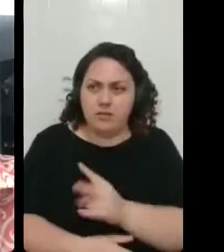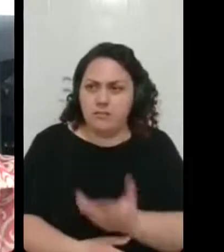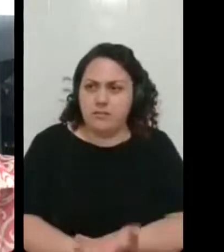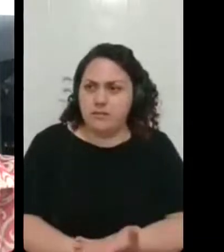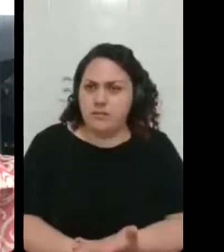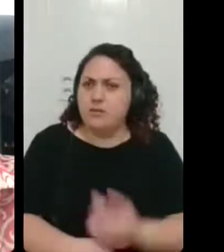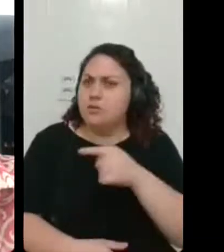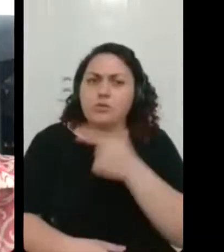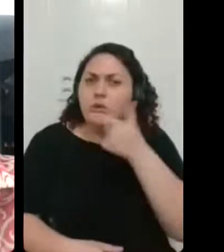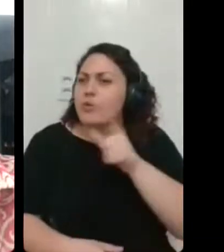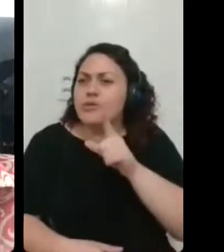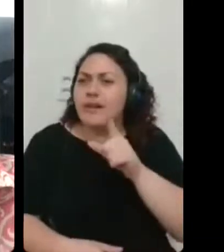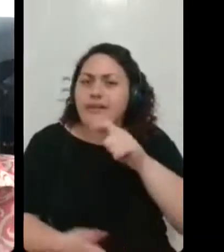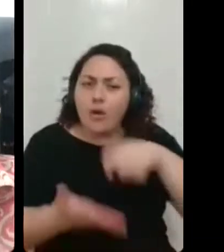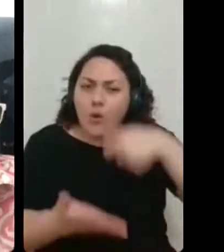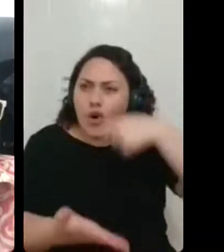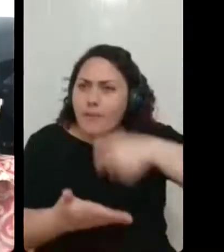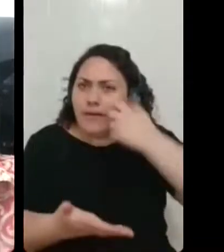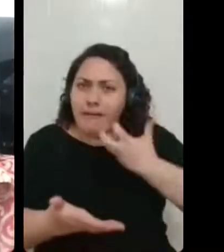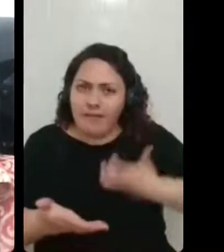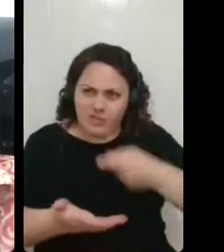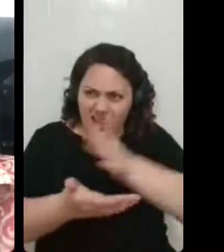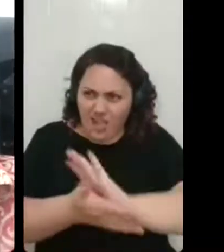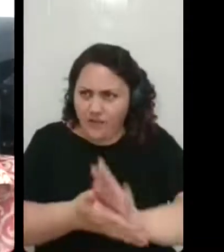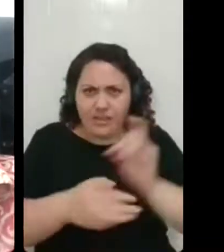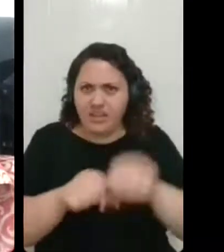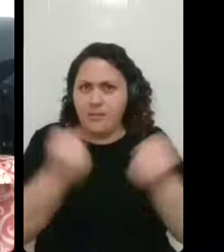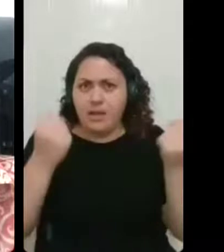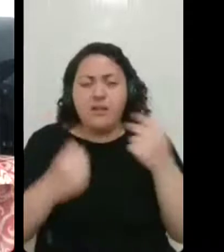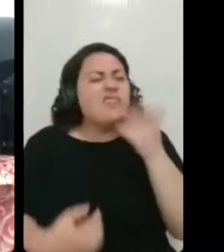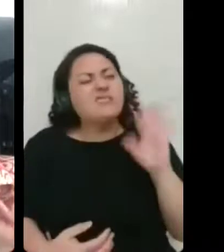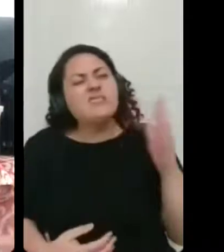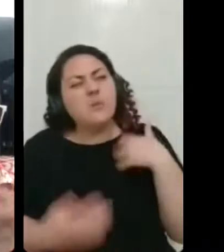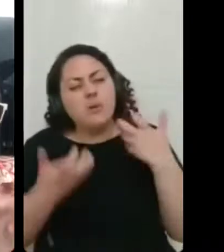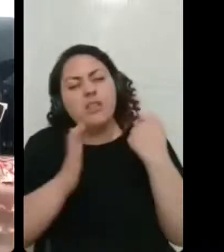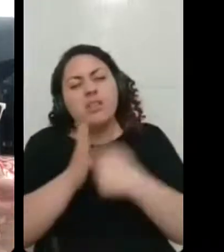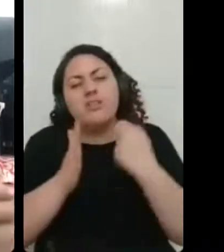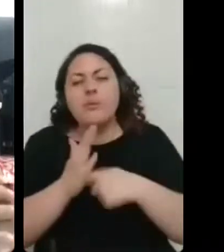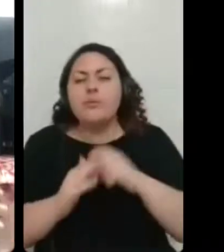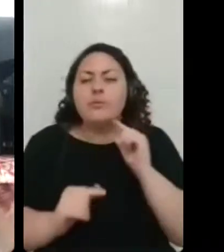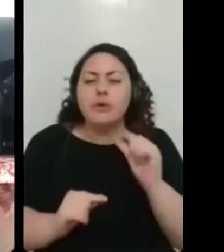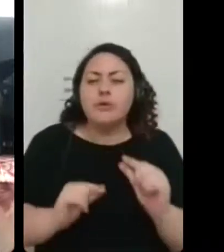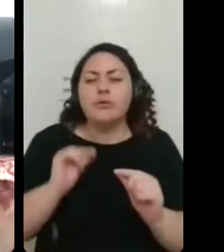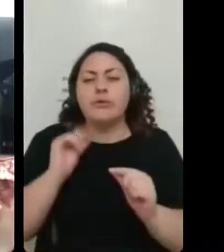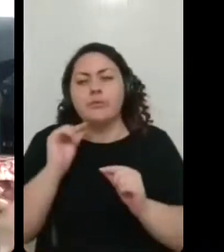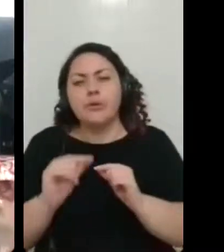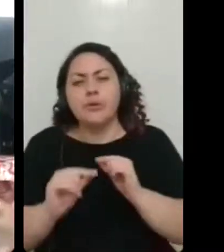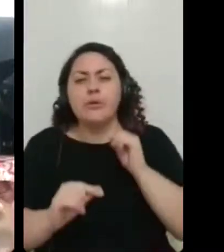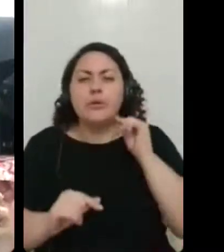pegar um garfo pra comer e lavar louça, vai quebrar, né? Daí eu disse, não, eu tento fazer devagarinho, assim, vou fazer nada.